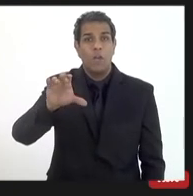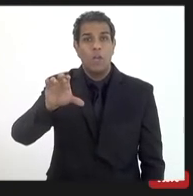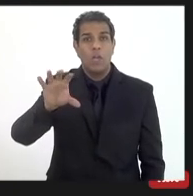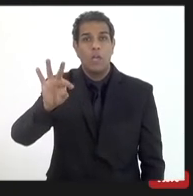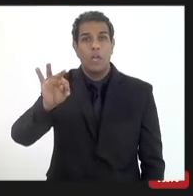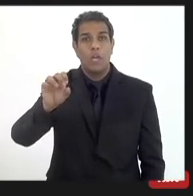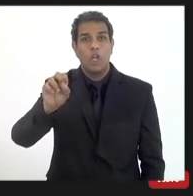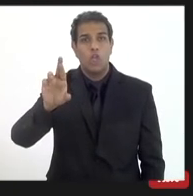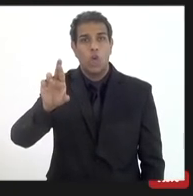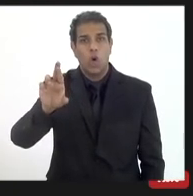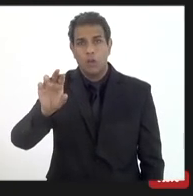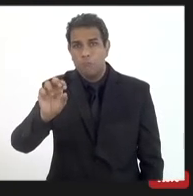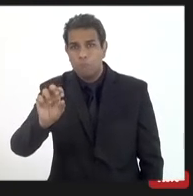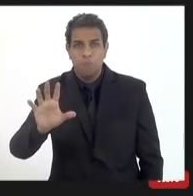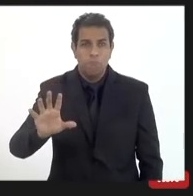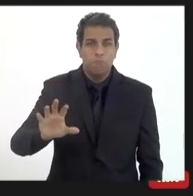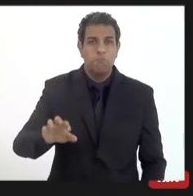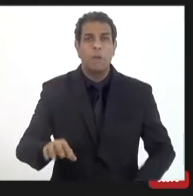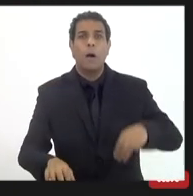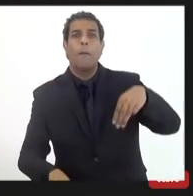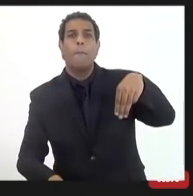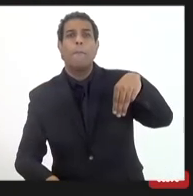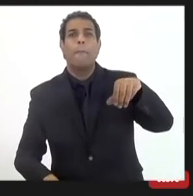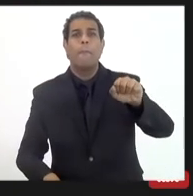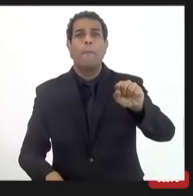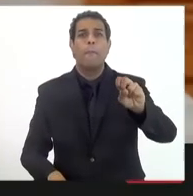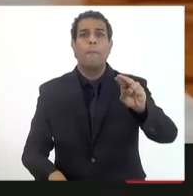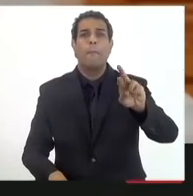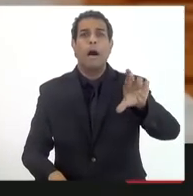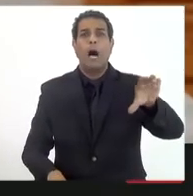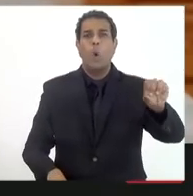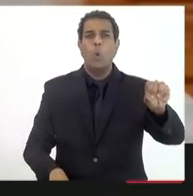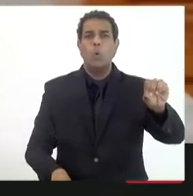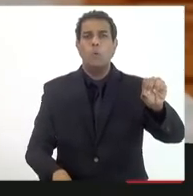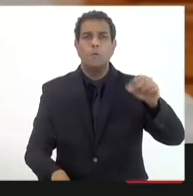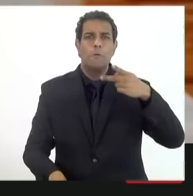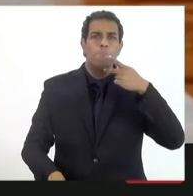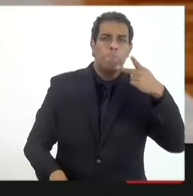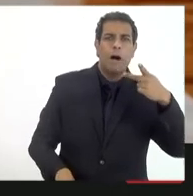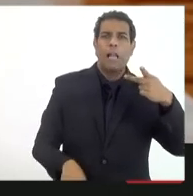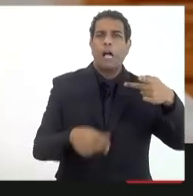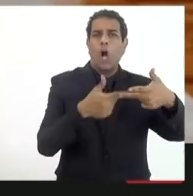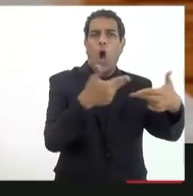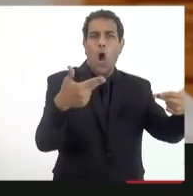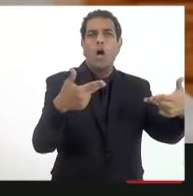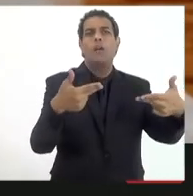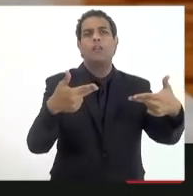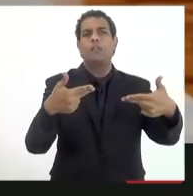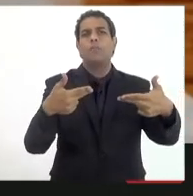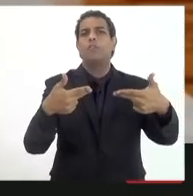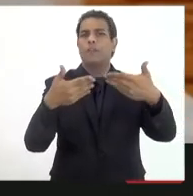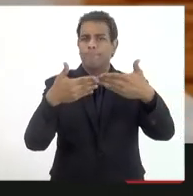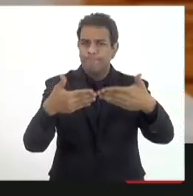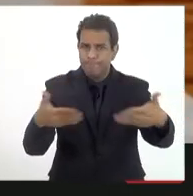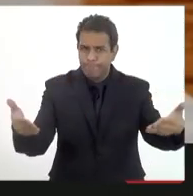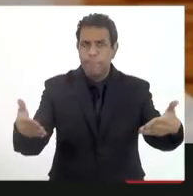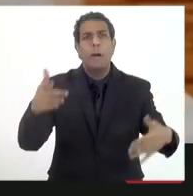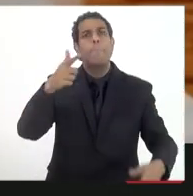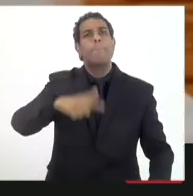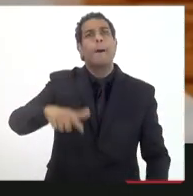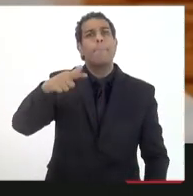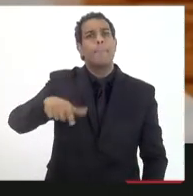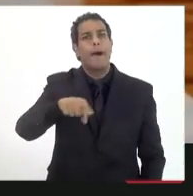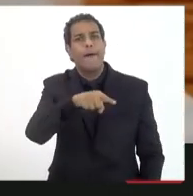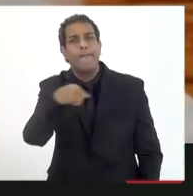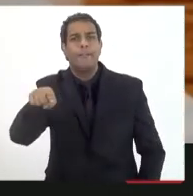ok o Mauro quer fazer algumas colocações depois vamos abrir para que quem